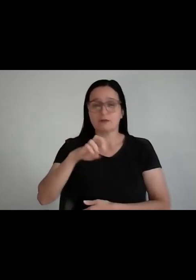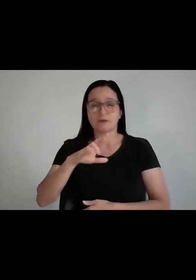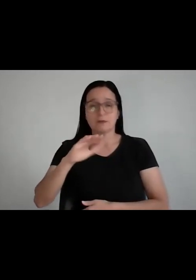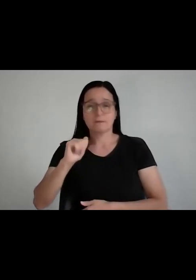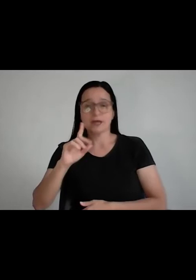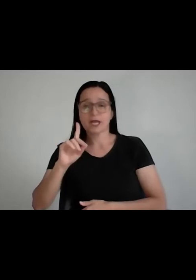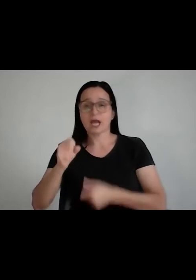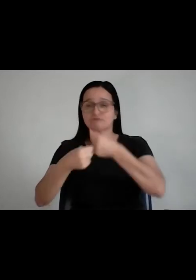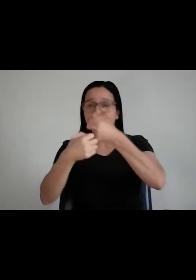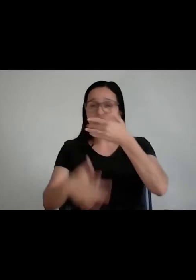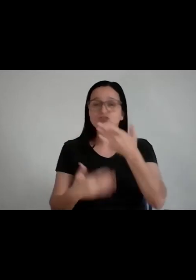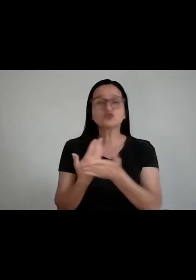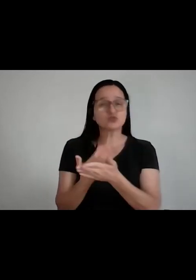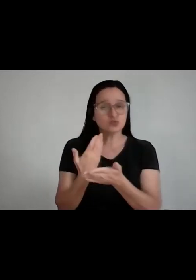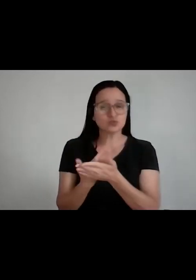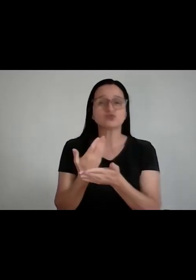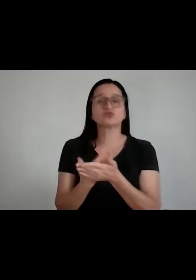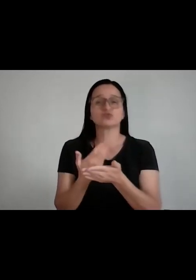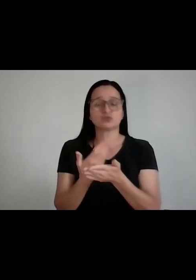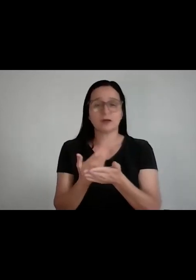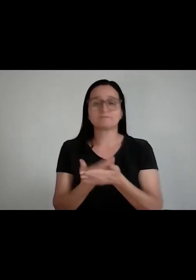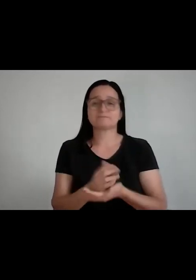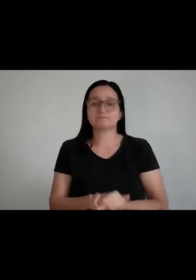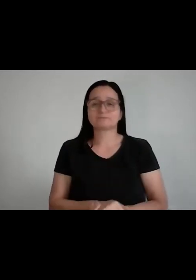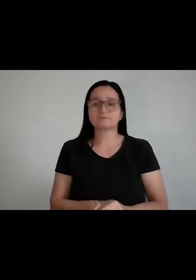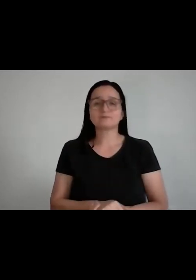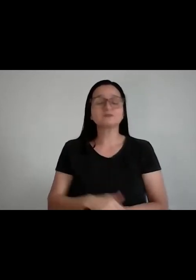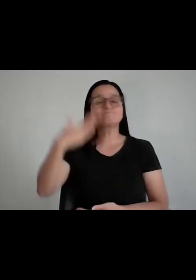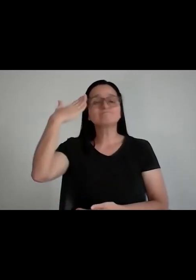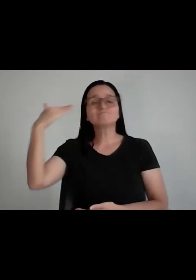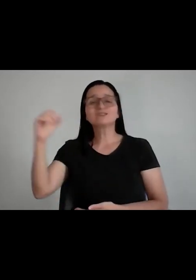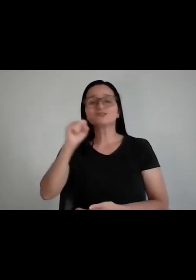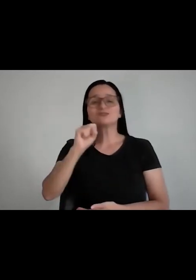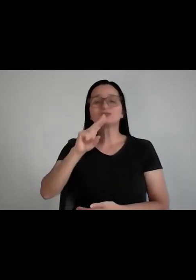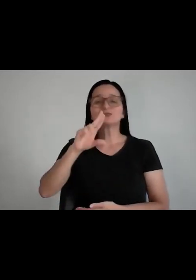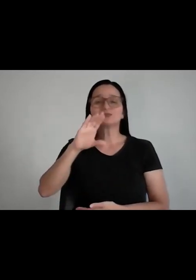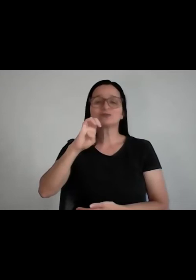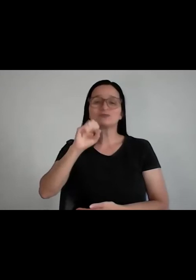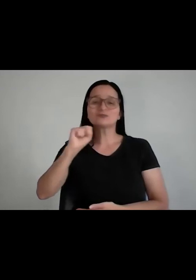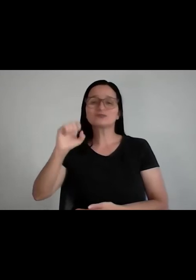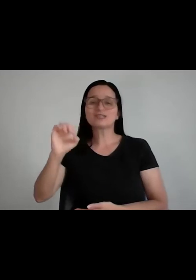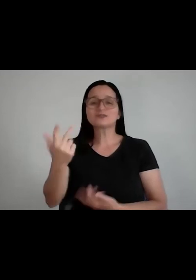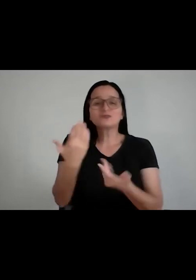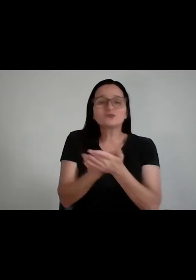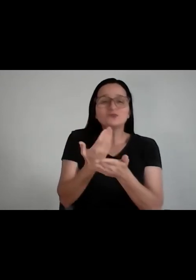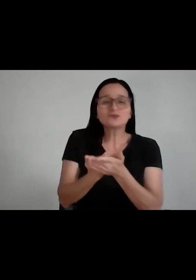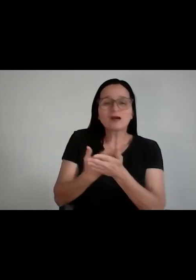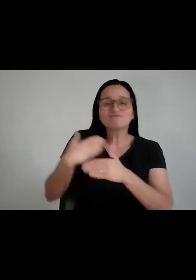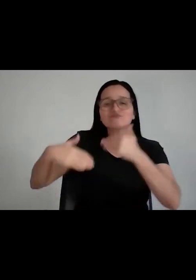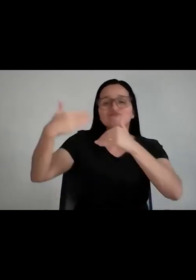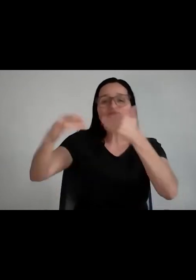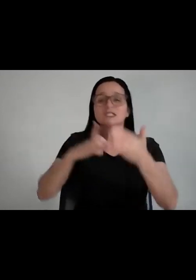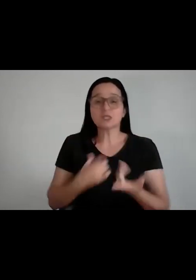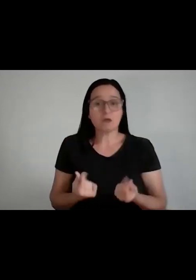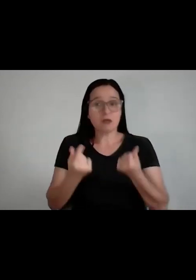Opa, estudar. Opa, vou pegar uma aqui. Sucesso é igual a estudar muito. Para quem não nasceu rico, parceiro, só tem uma